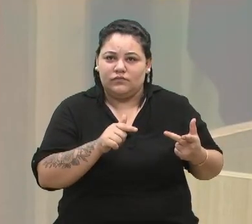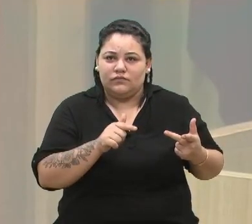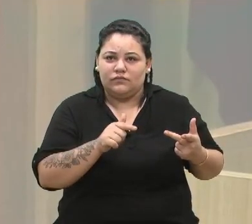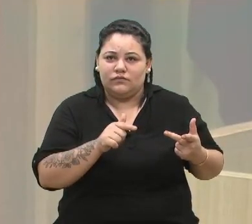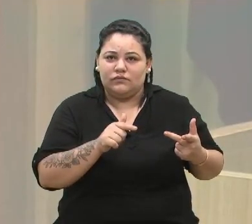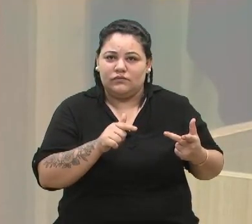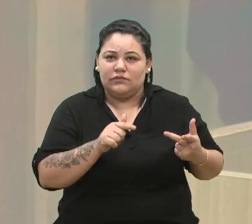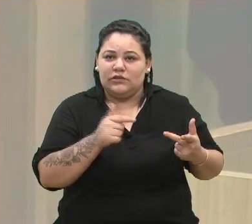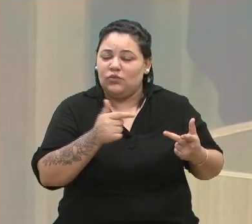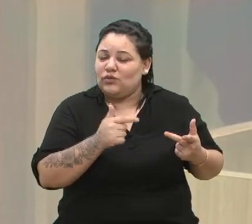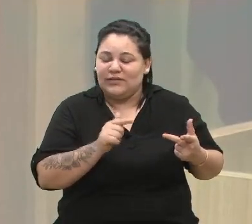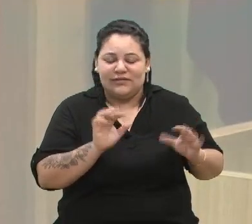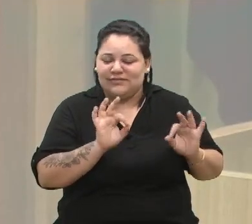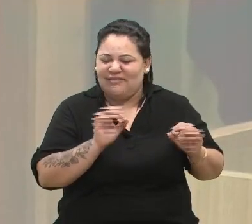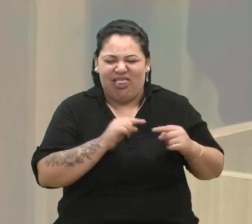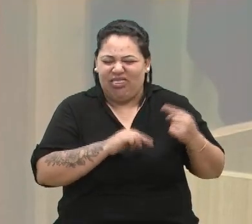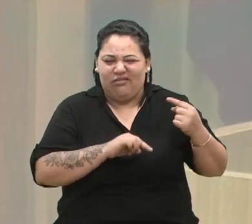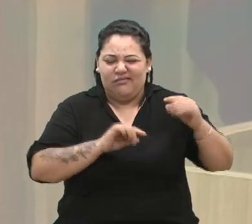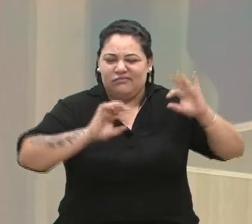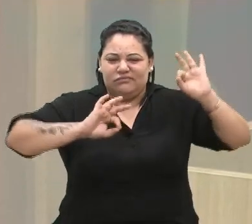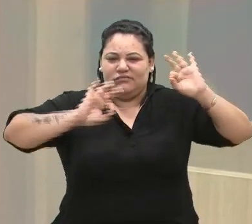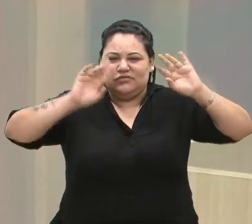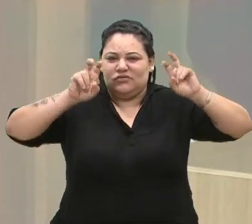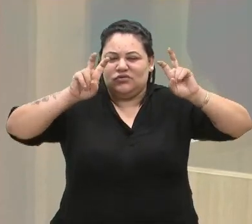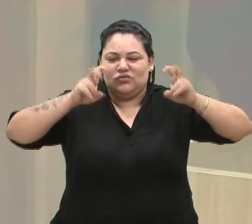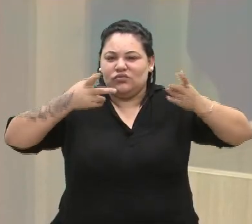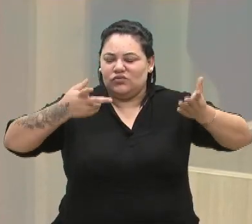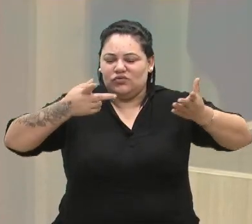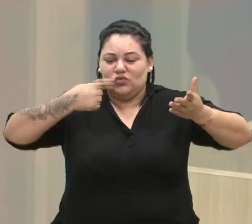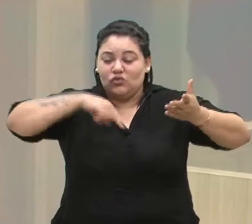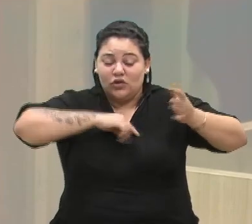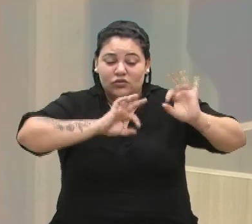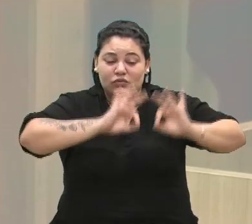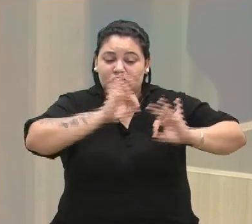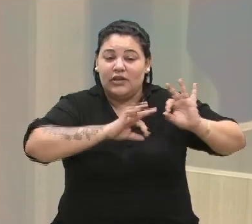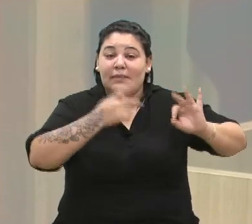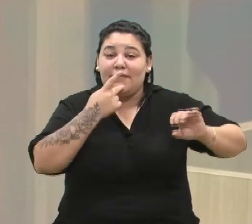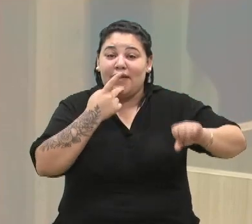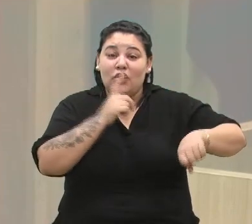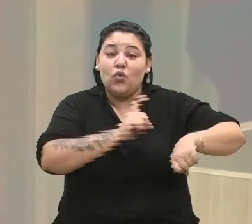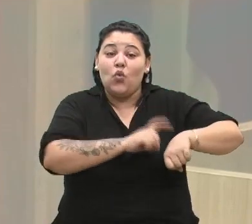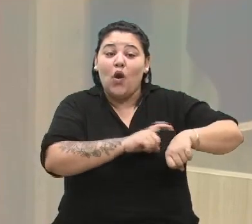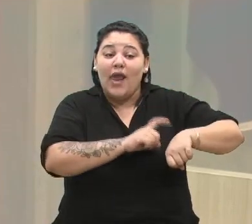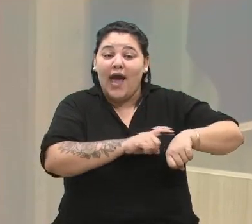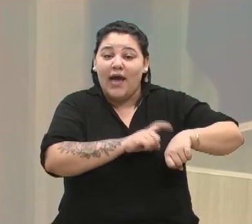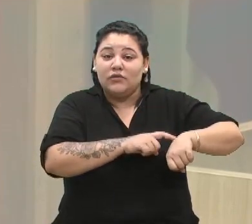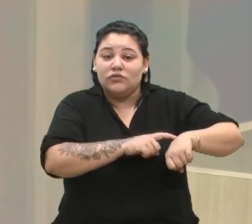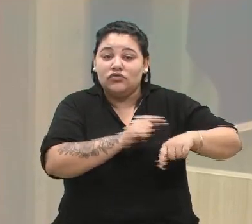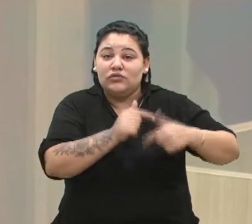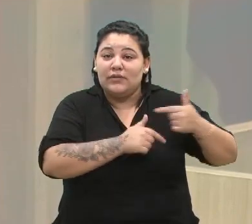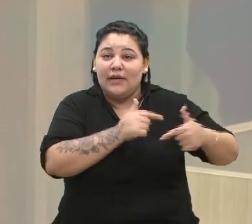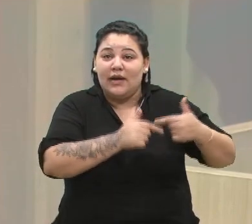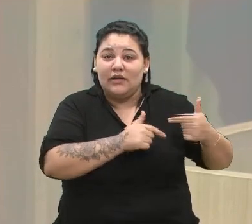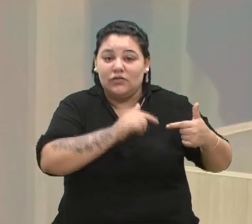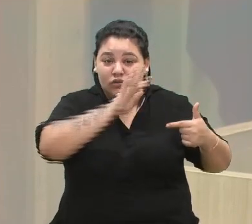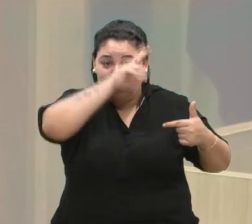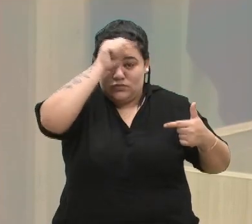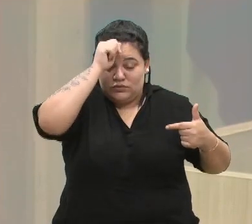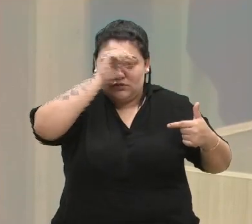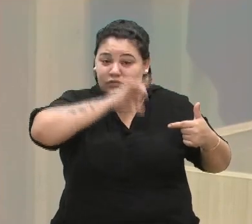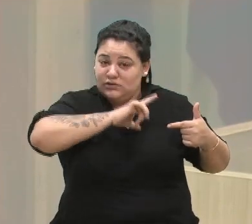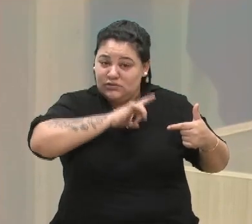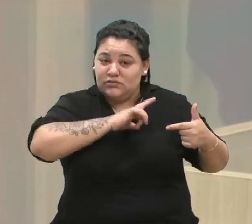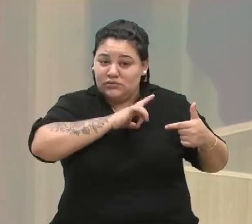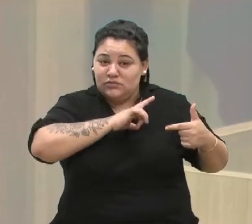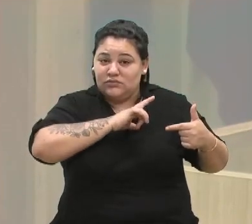projeto. O nosso projeto é referente ao horário de funcionamento, que o município tem a discricionariedade